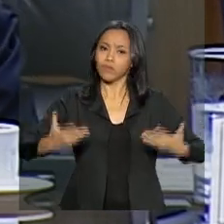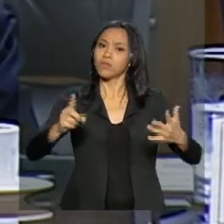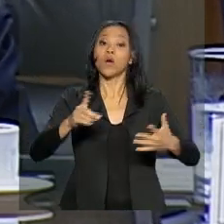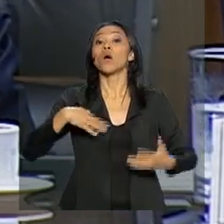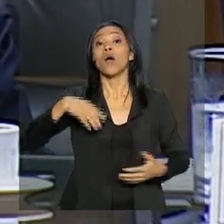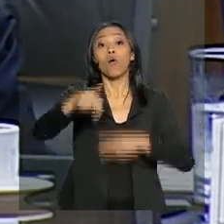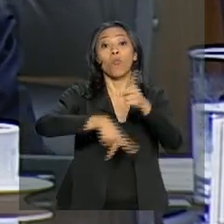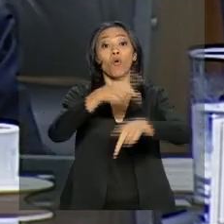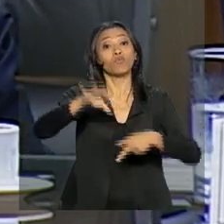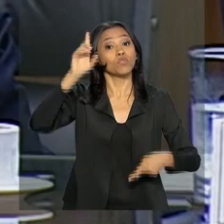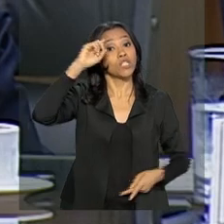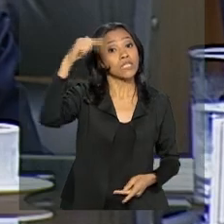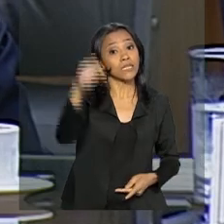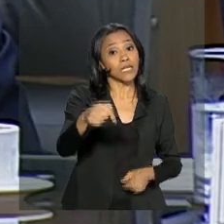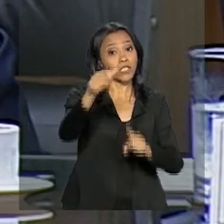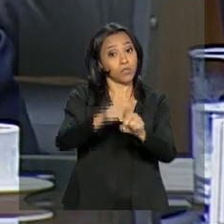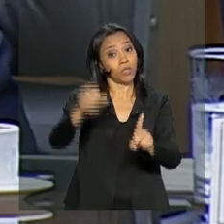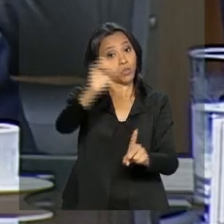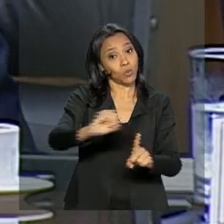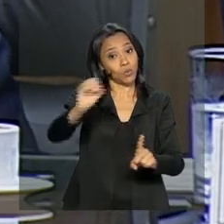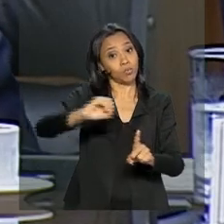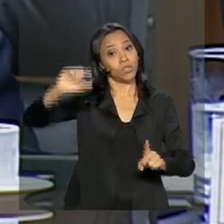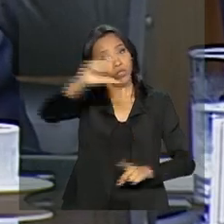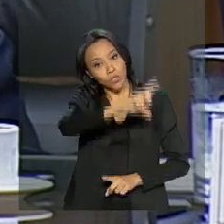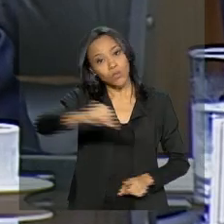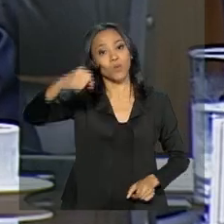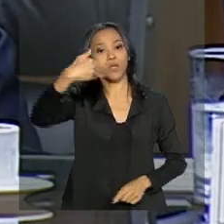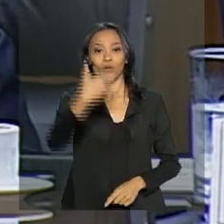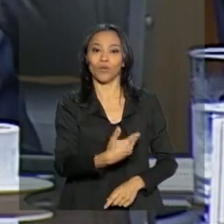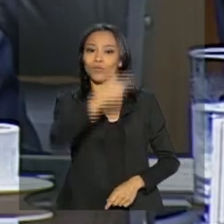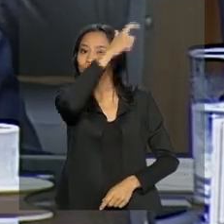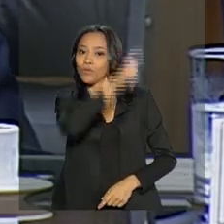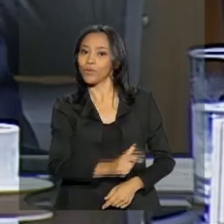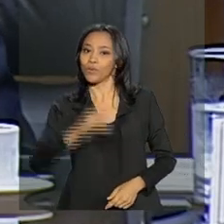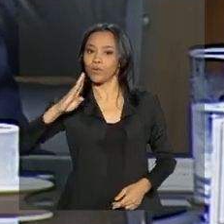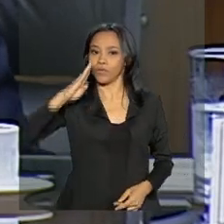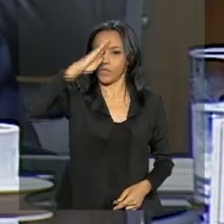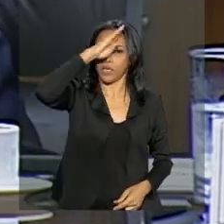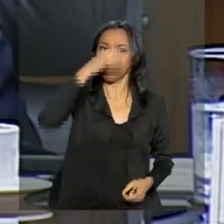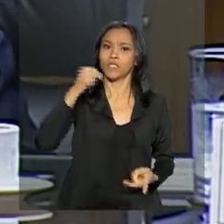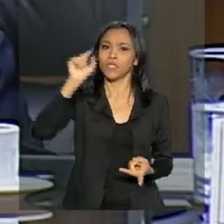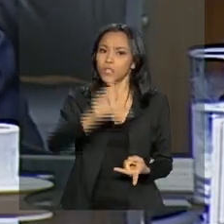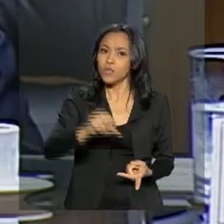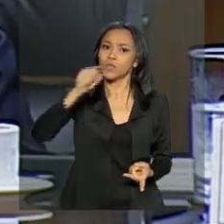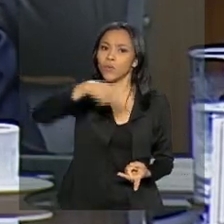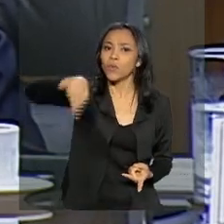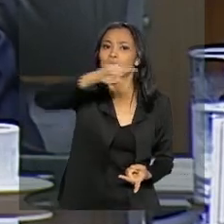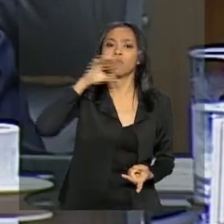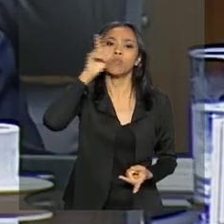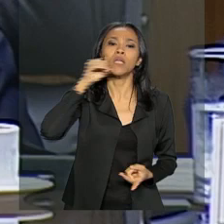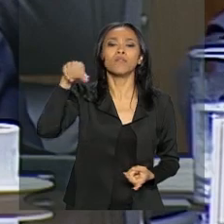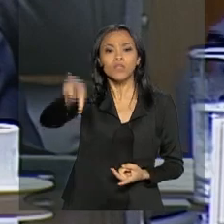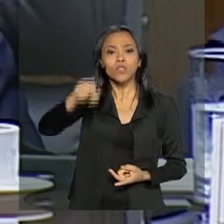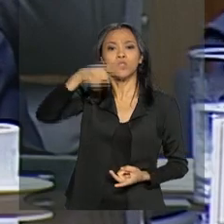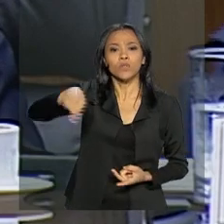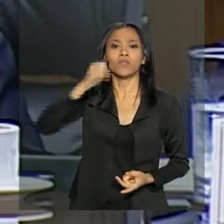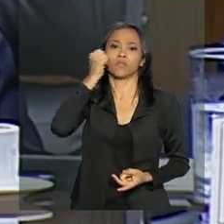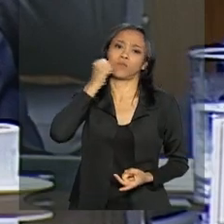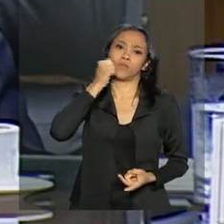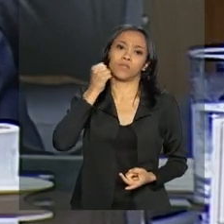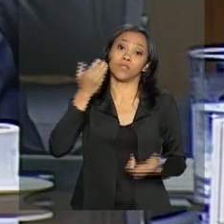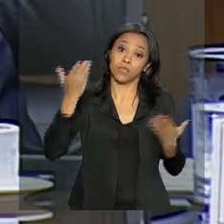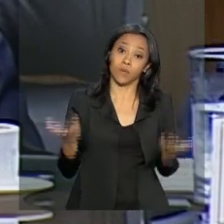no dia 7 de outubro foi às urnas e elegeu Jair Bolsonaro, elegeu deputados e senadores. Este é